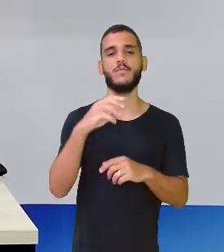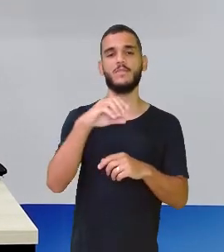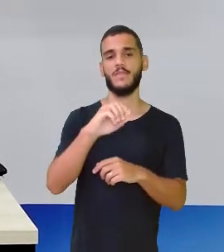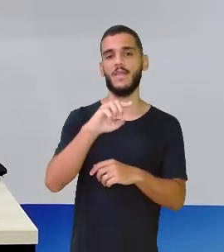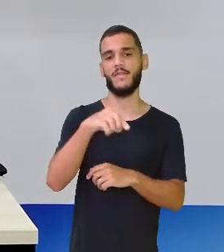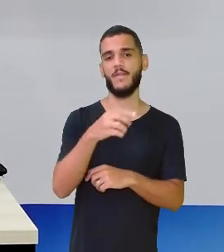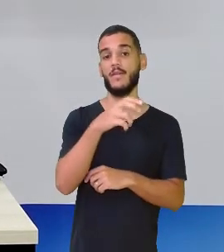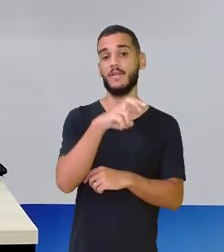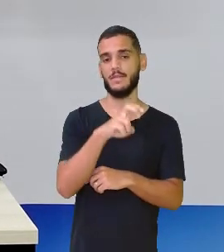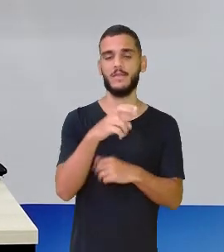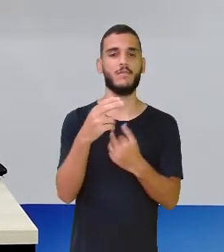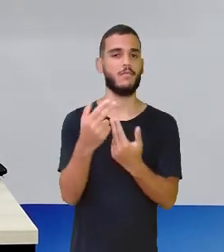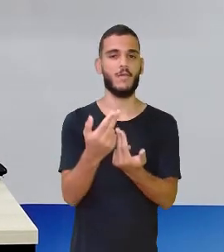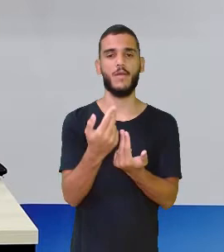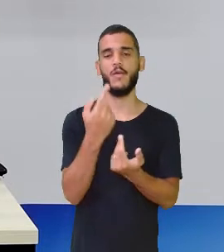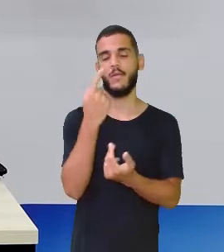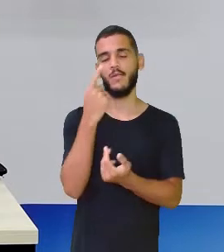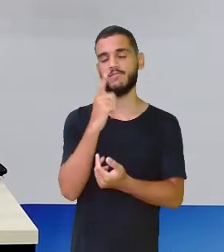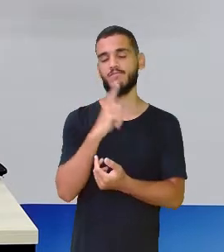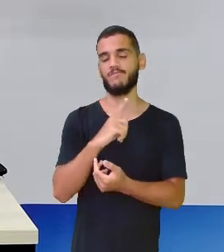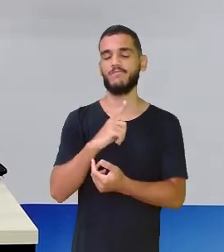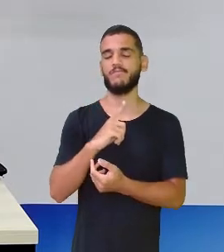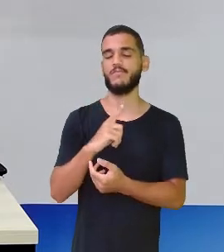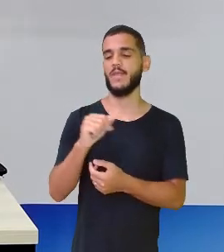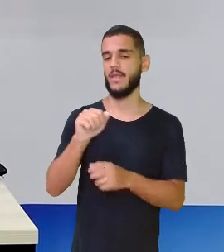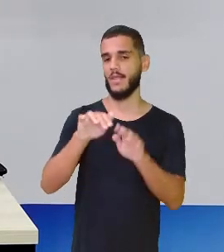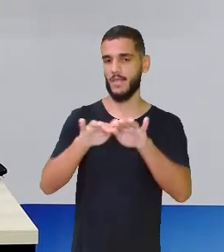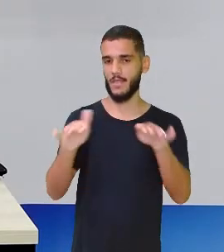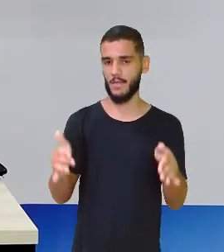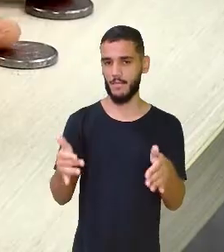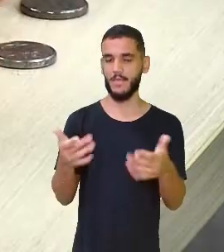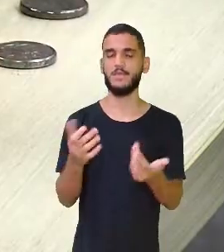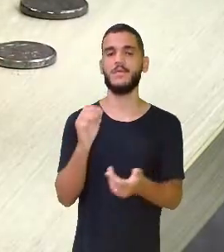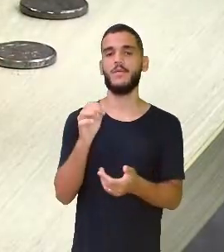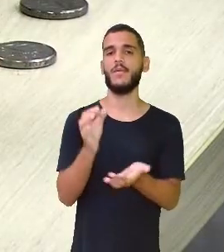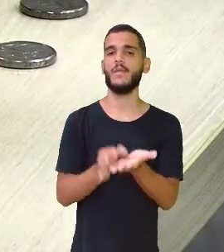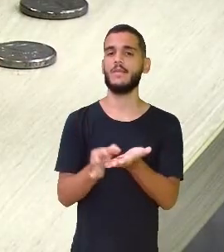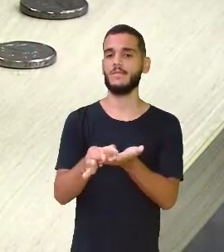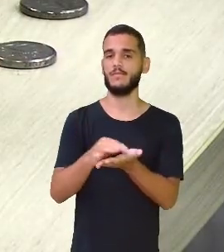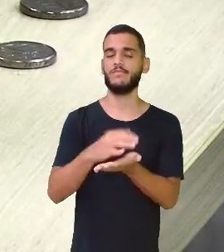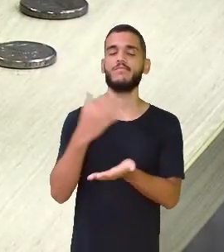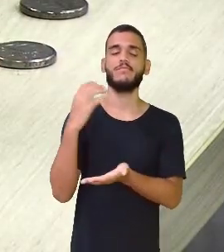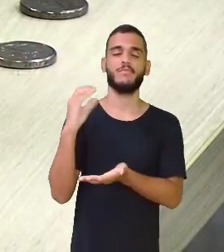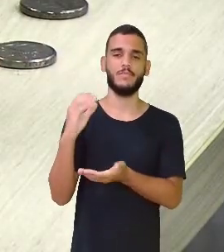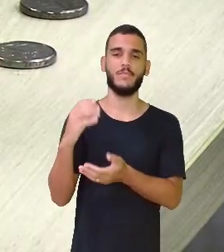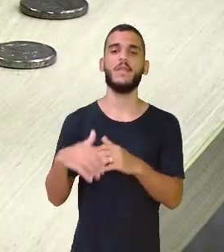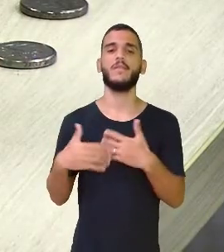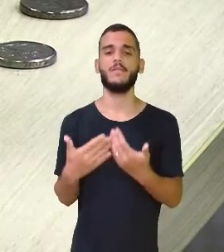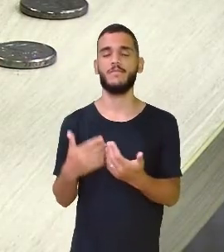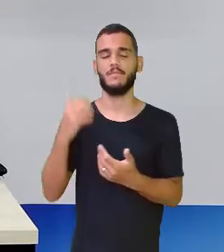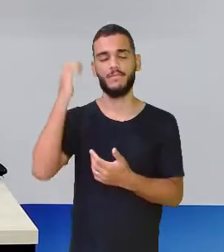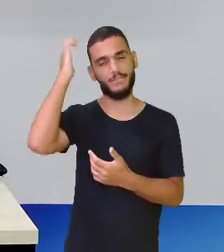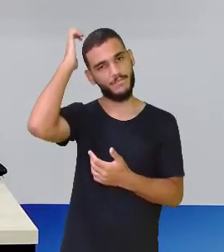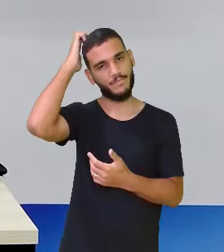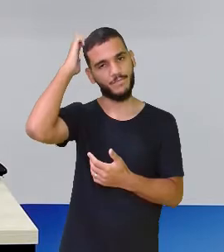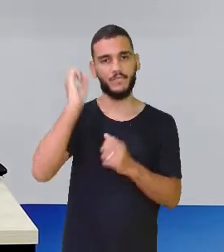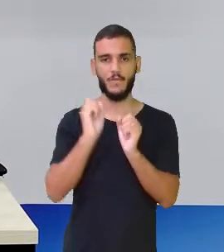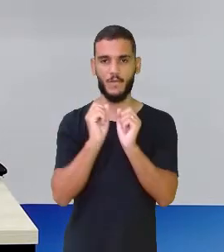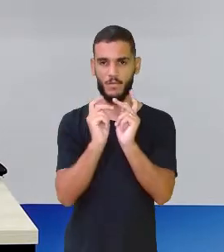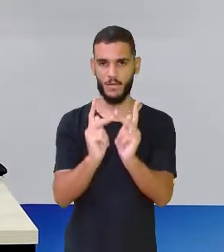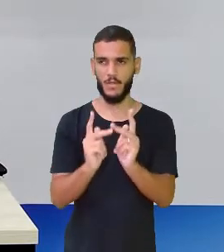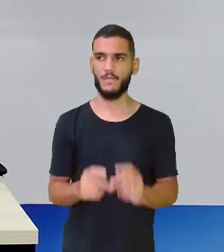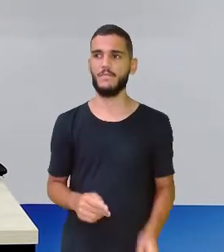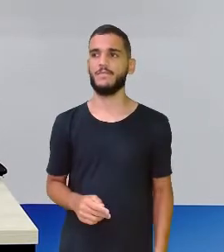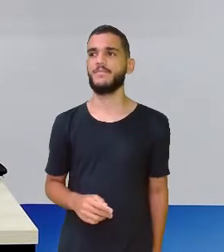está aqui na mesa com os centavos. 0,5, 0,50. Tranquilo.